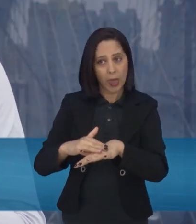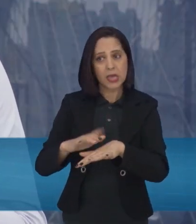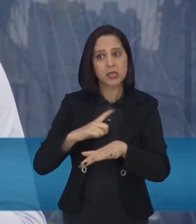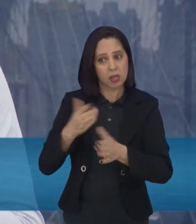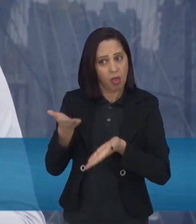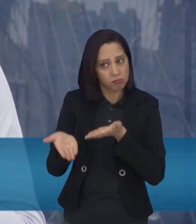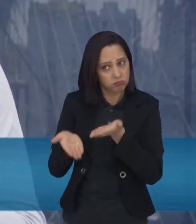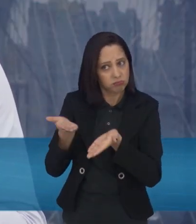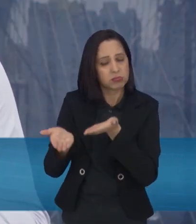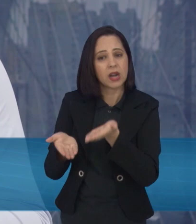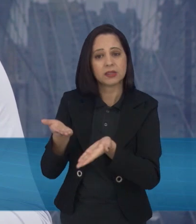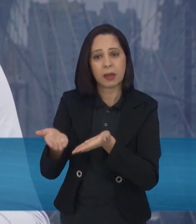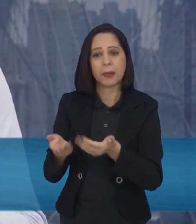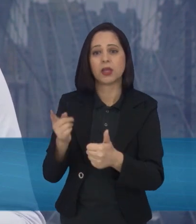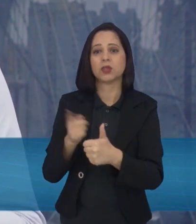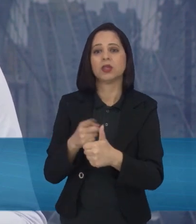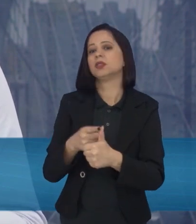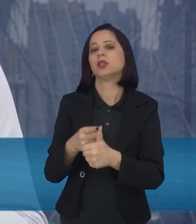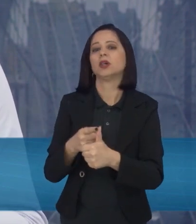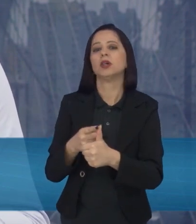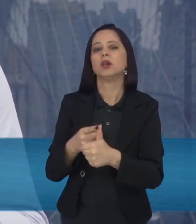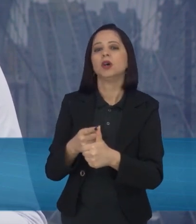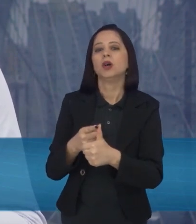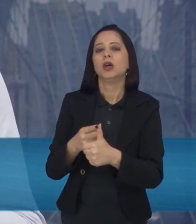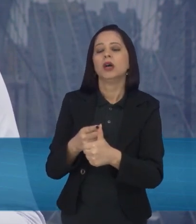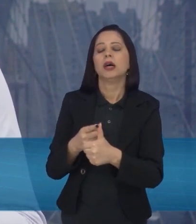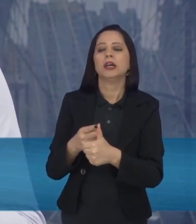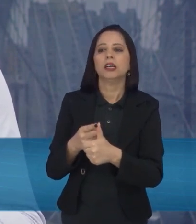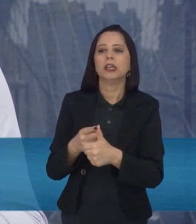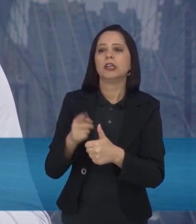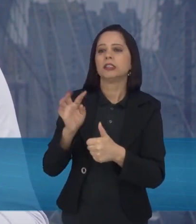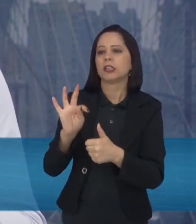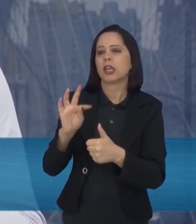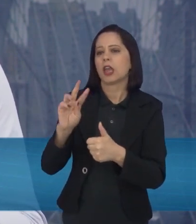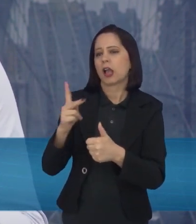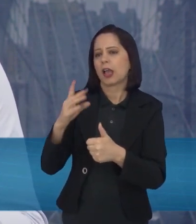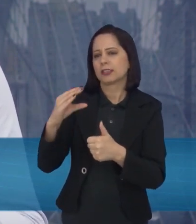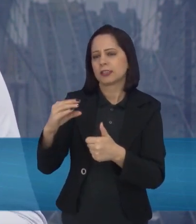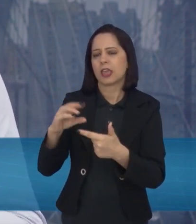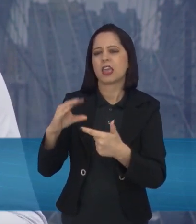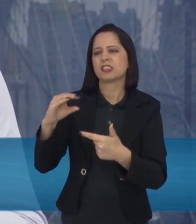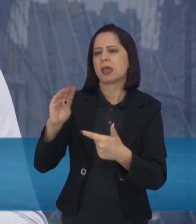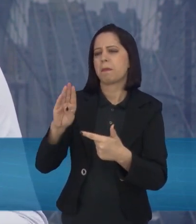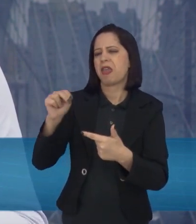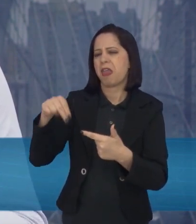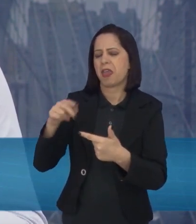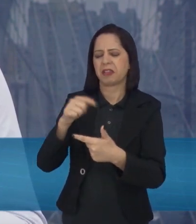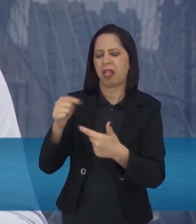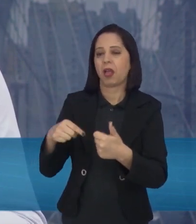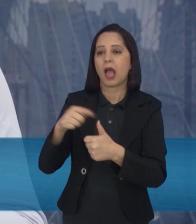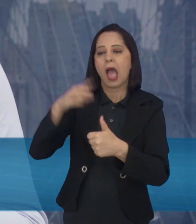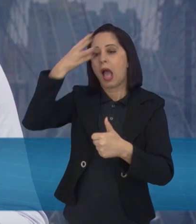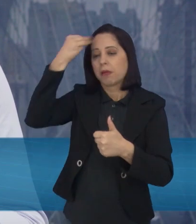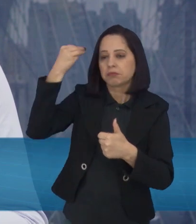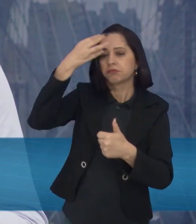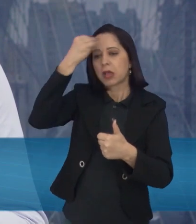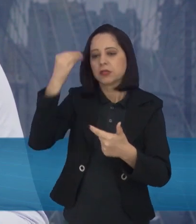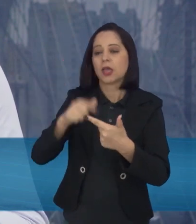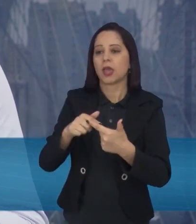medicinal, tanto com CBD, tanto com o THC, CBG, CBN, entre outros que tem. Então, se Alzheimer, Parkinson,